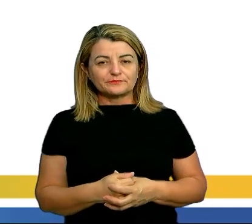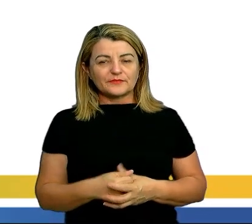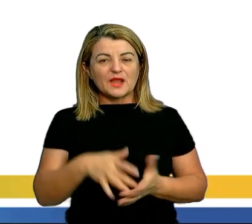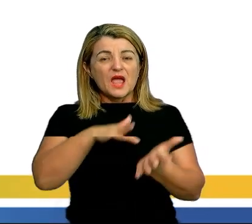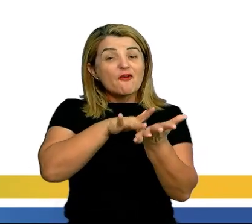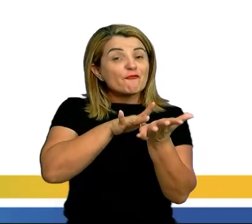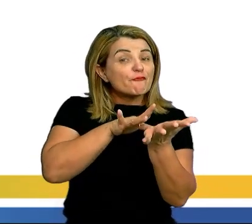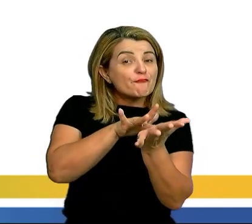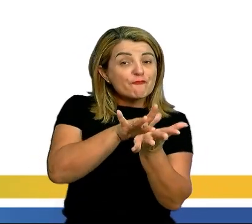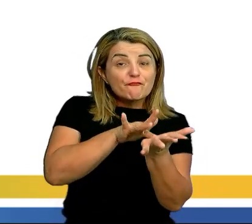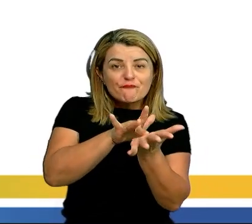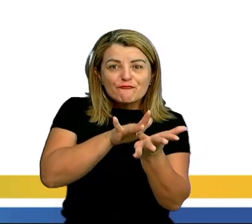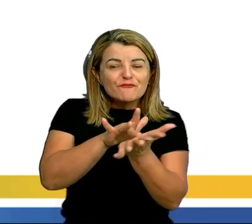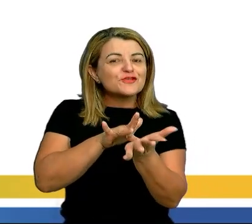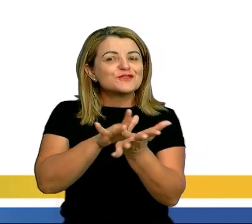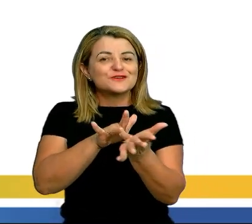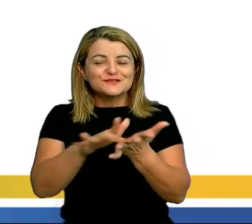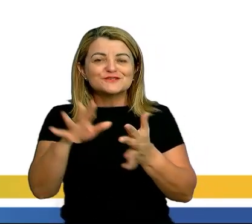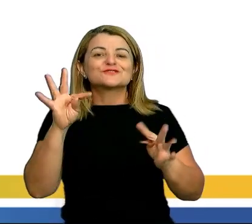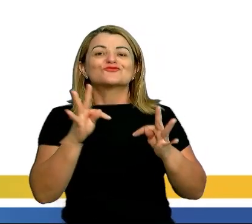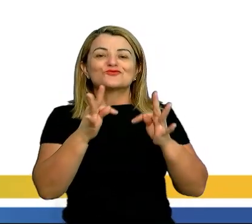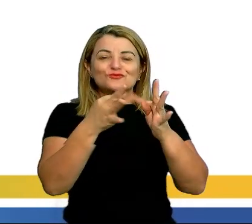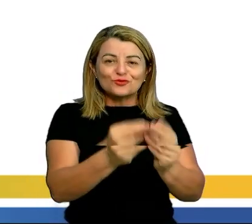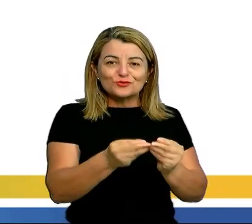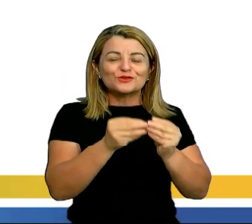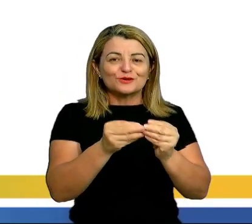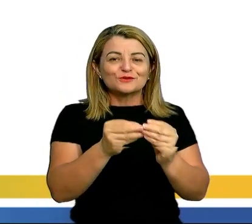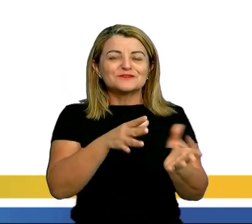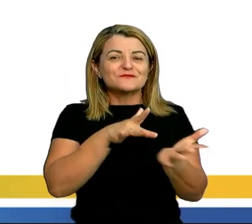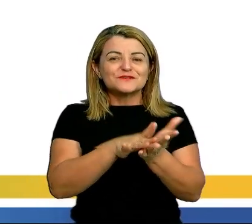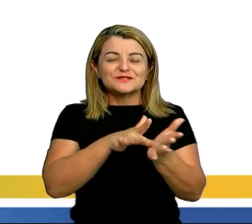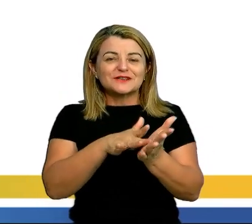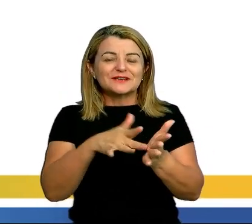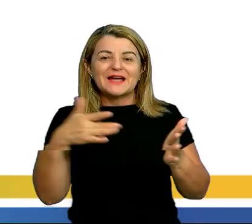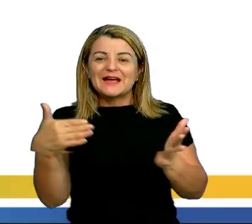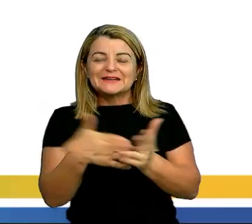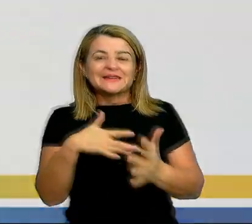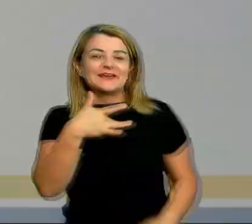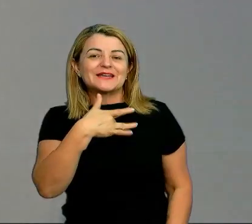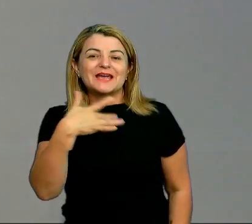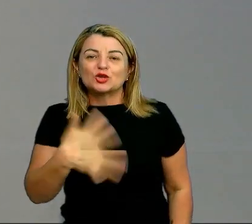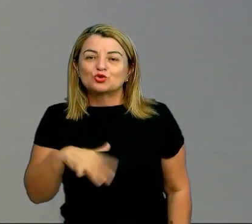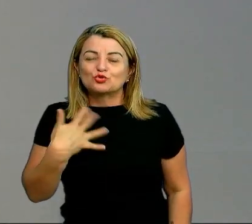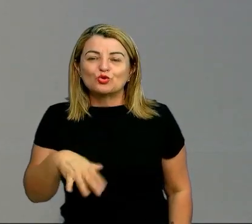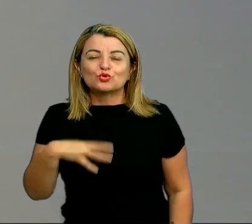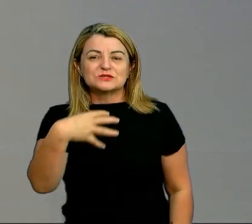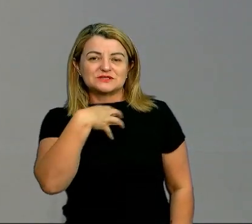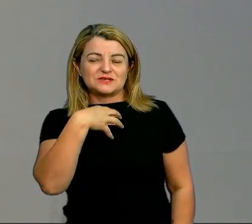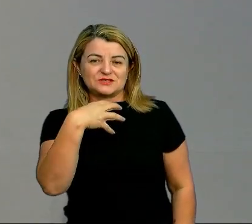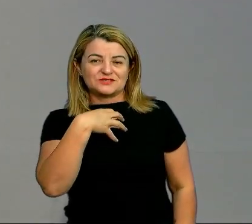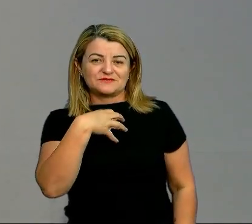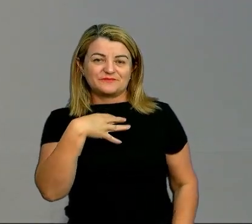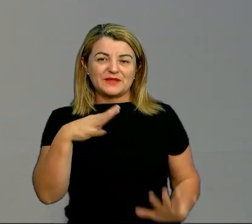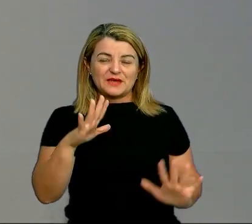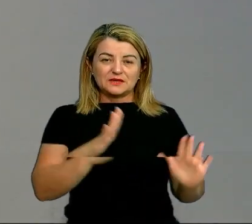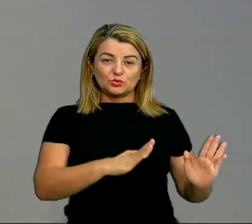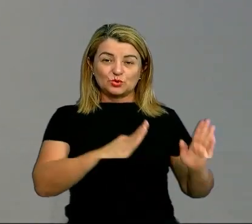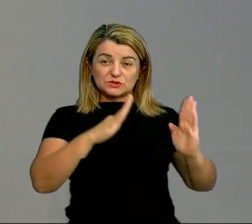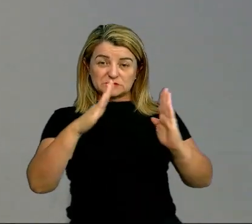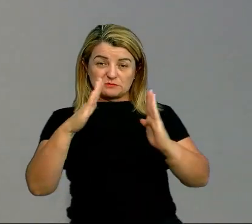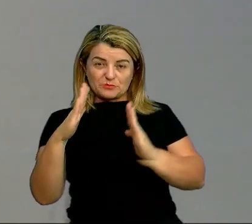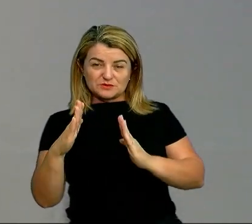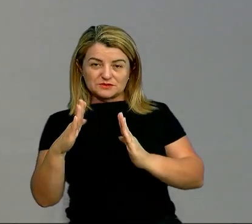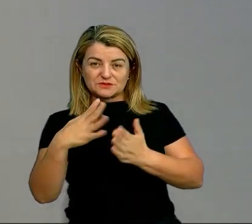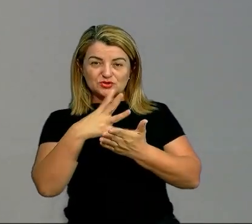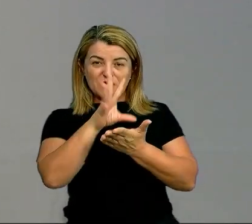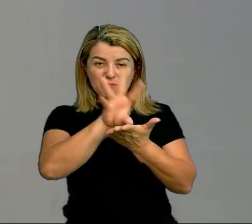Finge tão completamente que chega a fingir que é dor. A dor que devera se sente. Quer dizer, então, a gente tem esse processo aí da